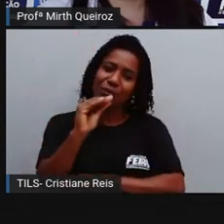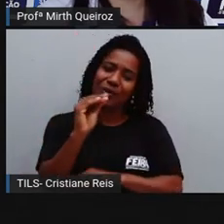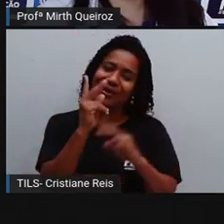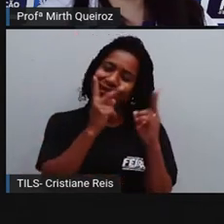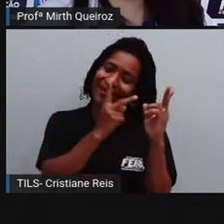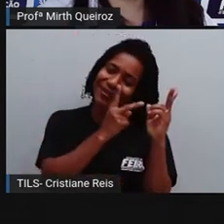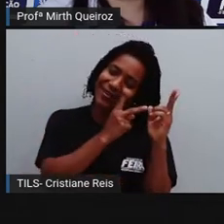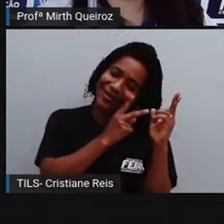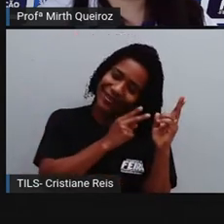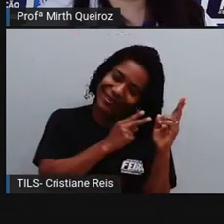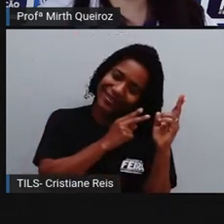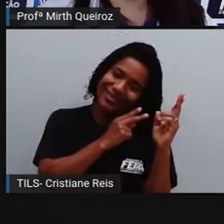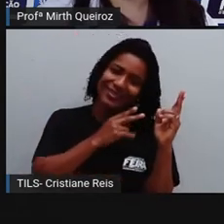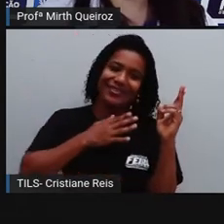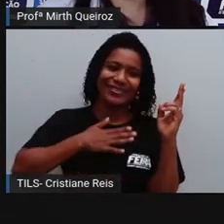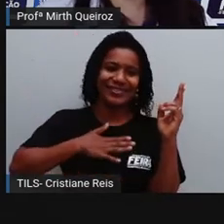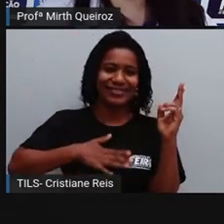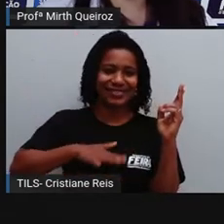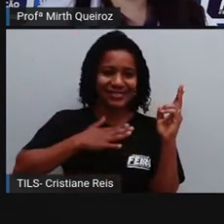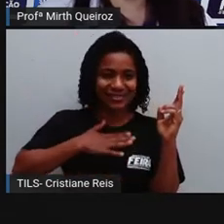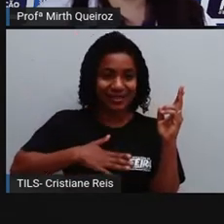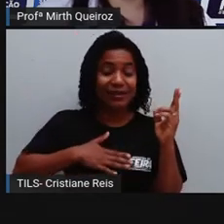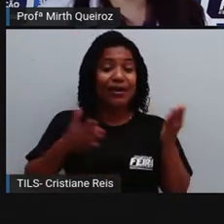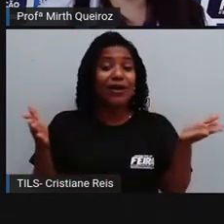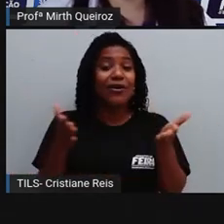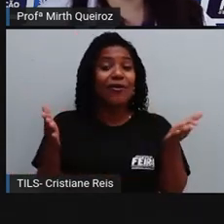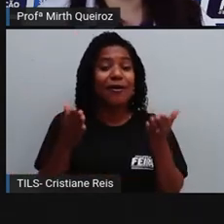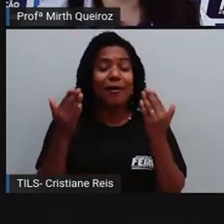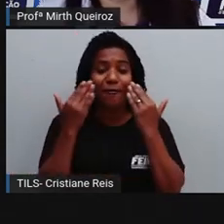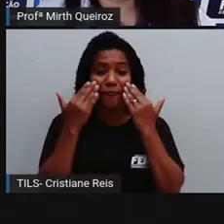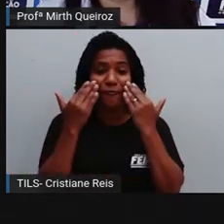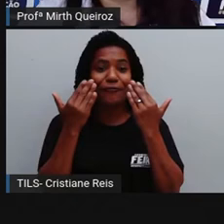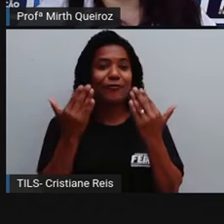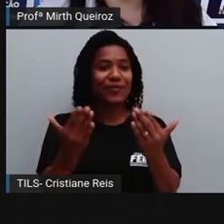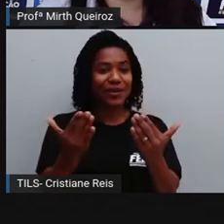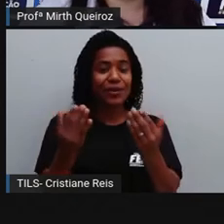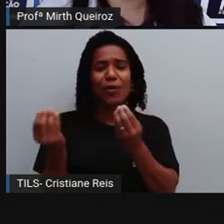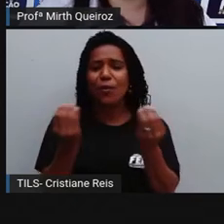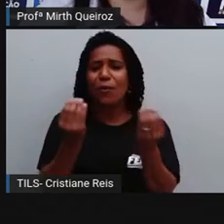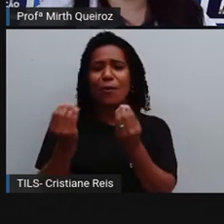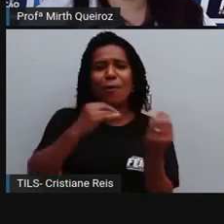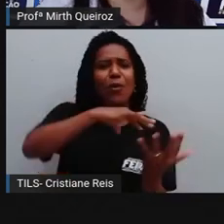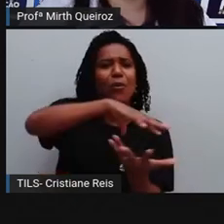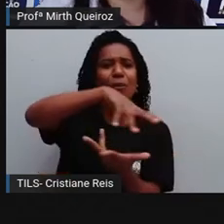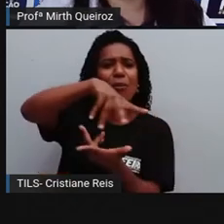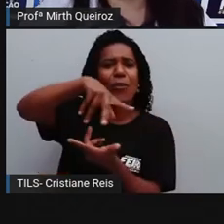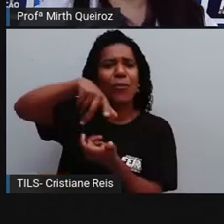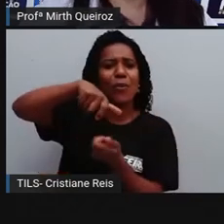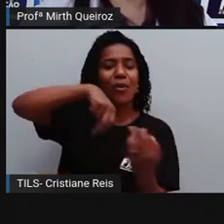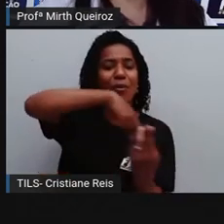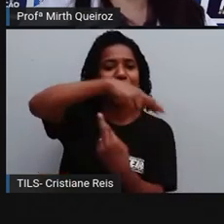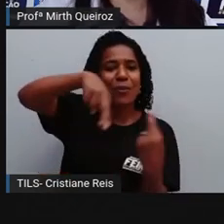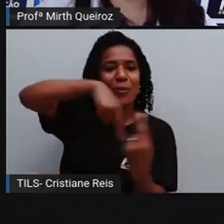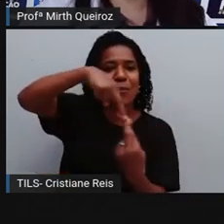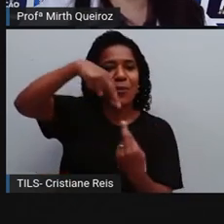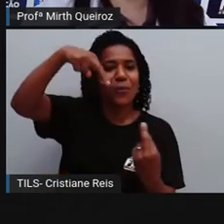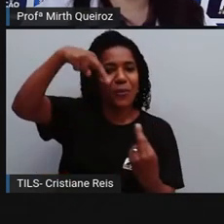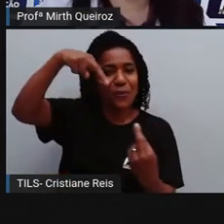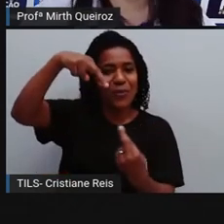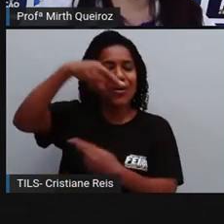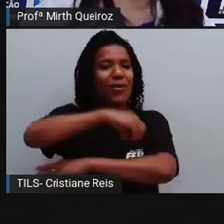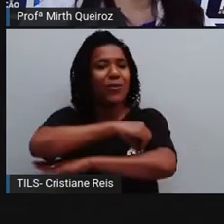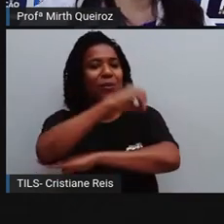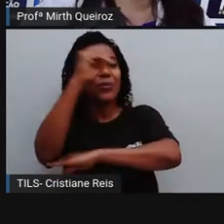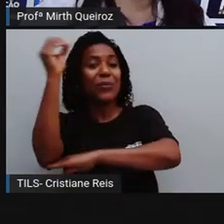descansar, certo? E agora a gente vai ver essa relação aí entre a rotação da Terra e o dia e a